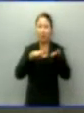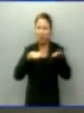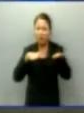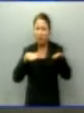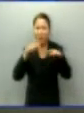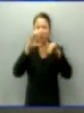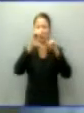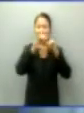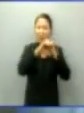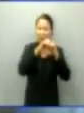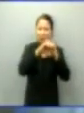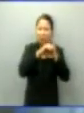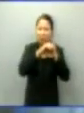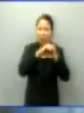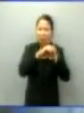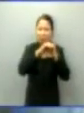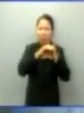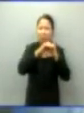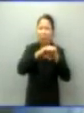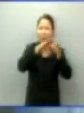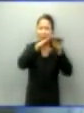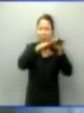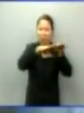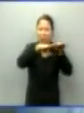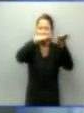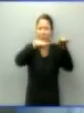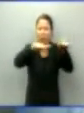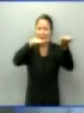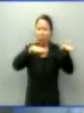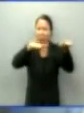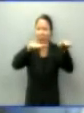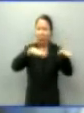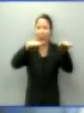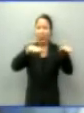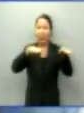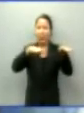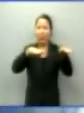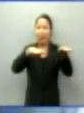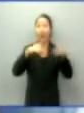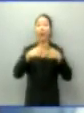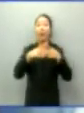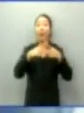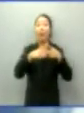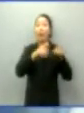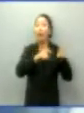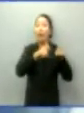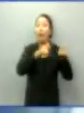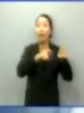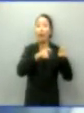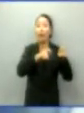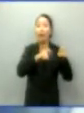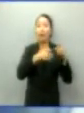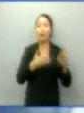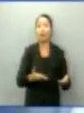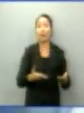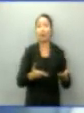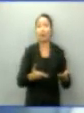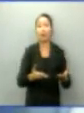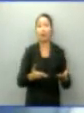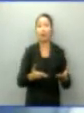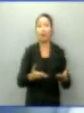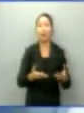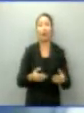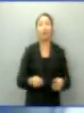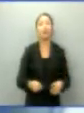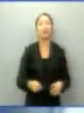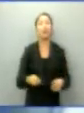os transportes pesados, que é a maior parte do transporte que acontece aqui em Mato Grosso, onde acontece o transporte através do sistema desses bitrem,